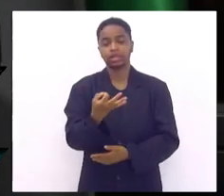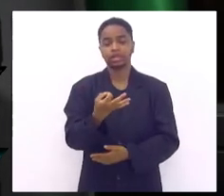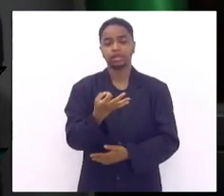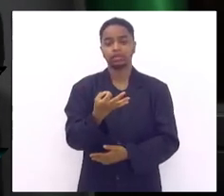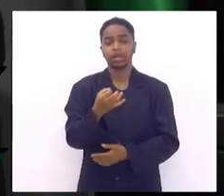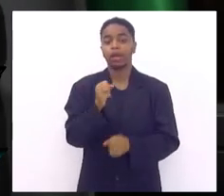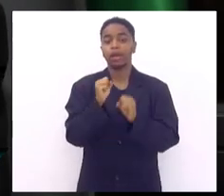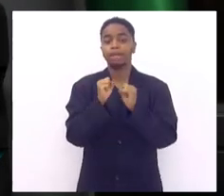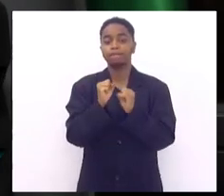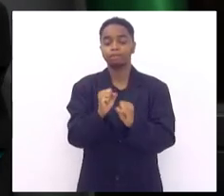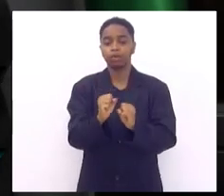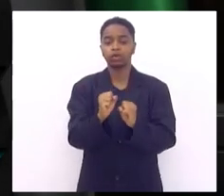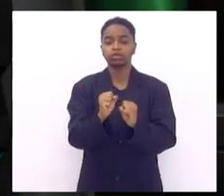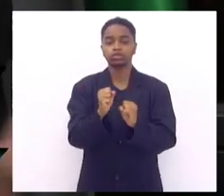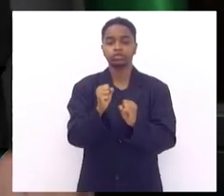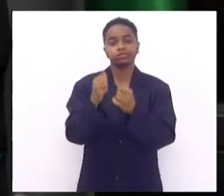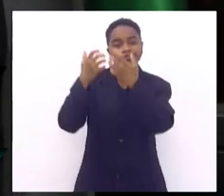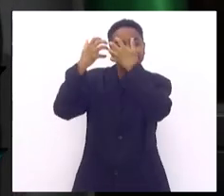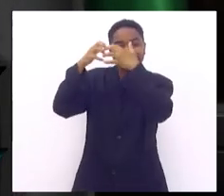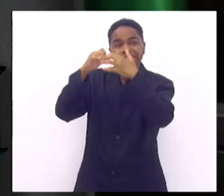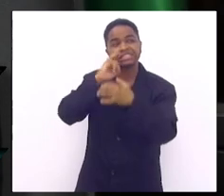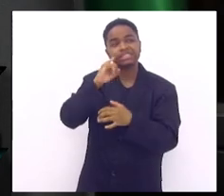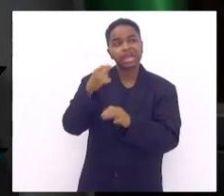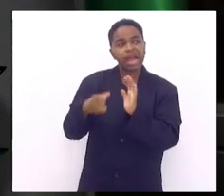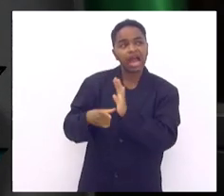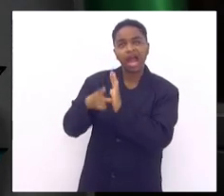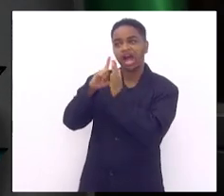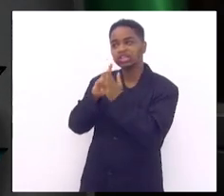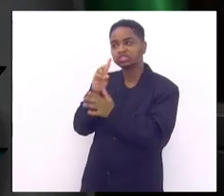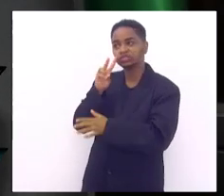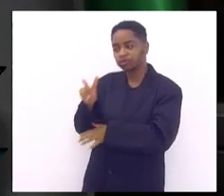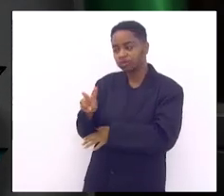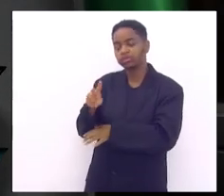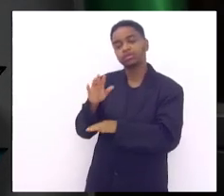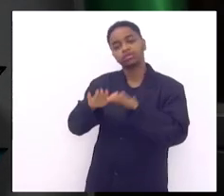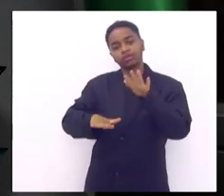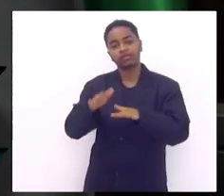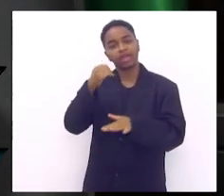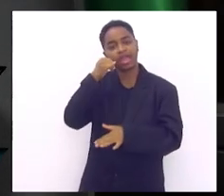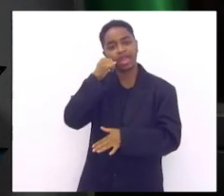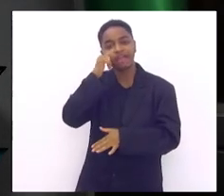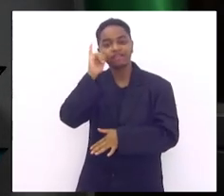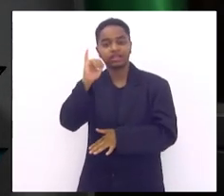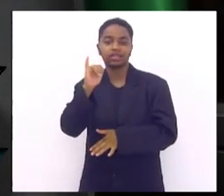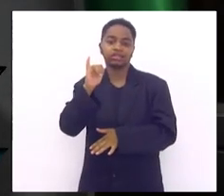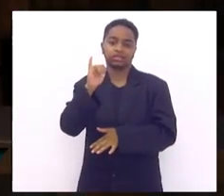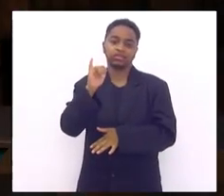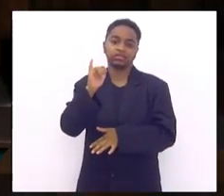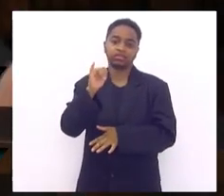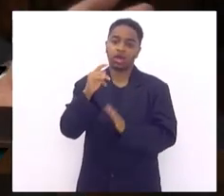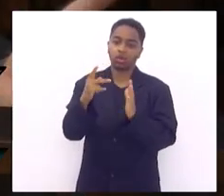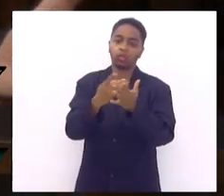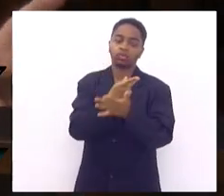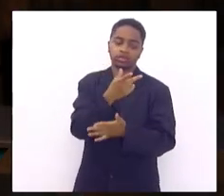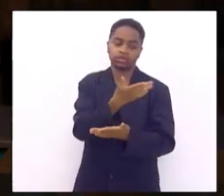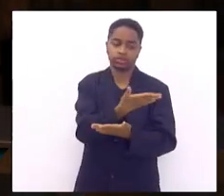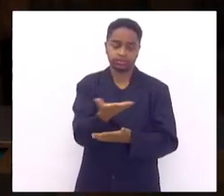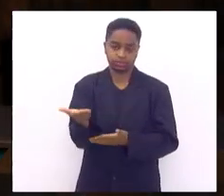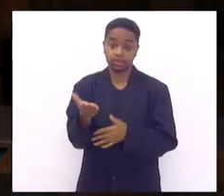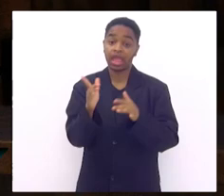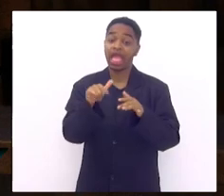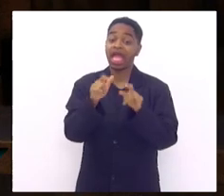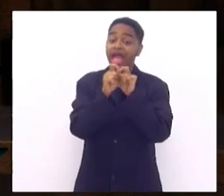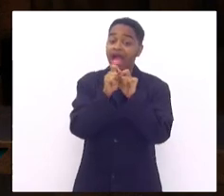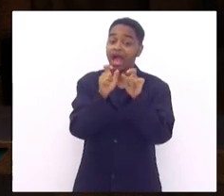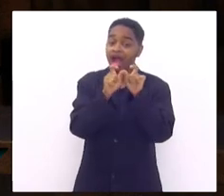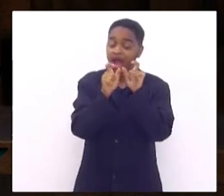que puxa vida se tivesse visto isso anteriormente talvez tivéssemos evitado esse curso e esse desfecho desfavorado importante é uma alerta